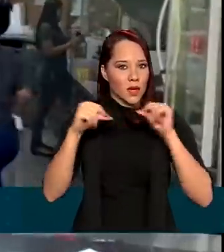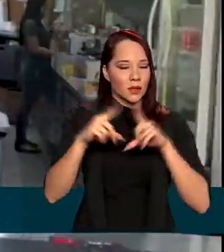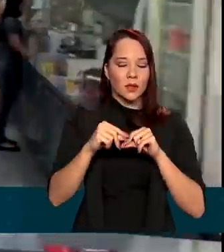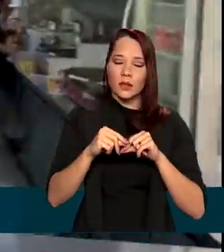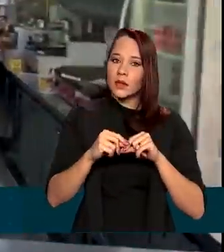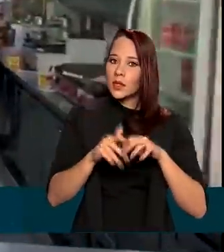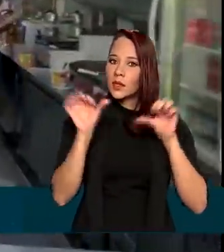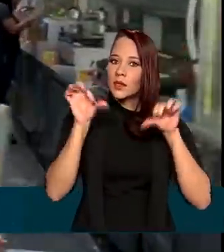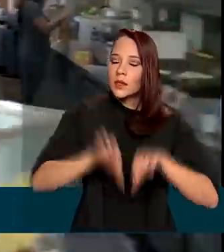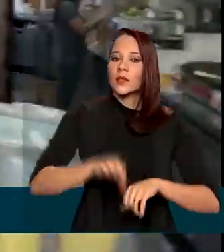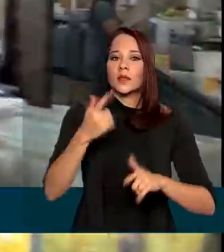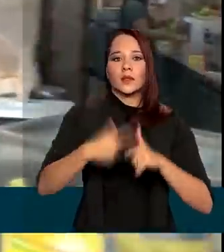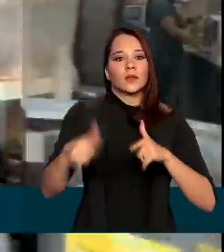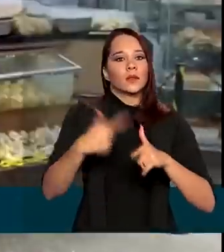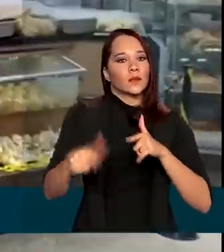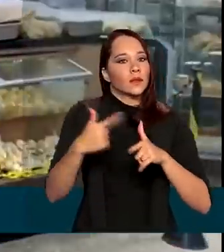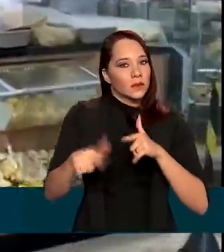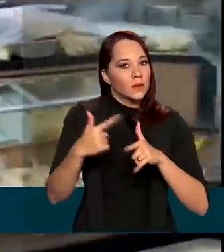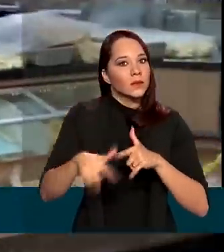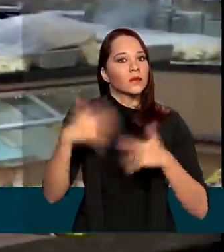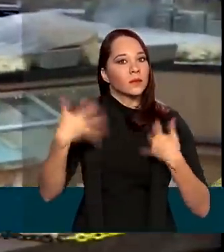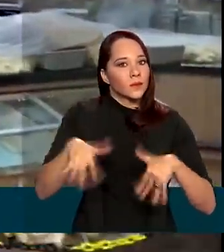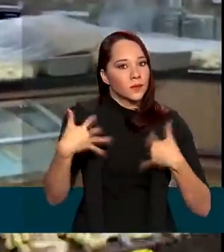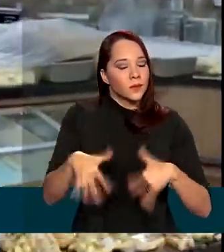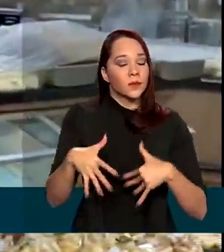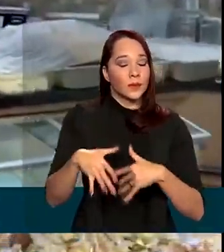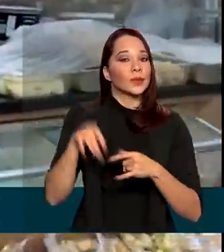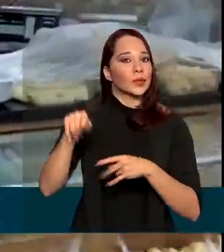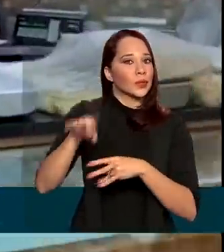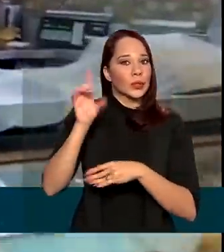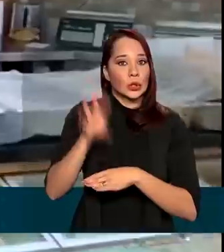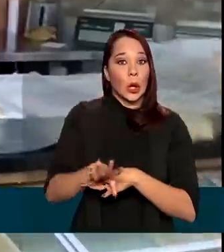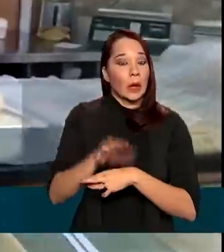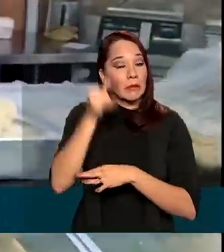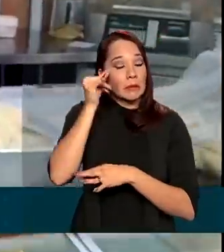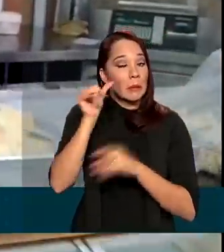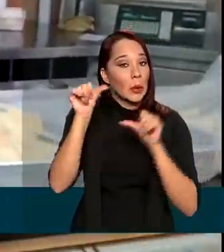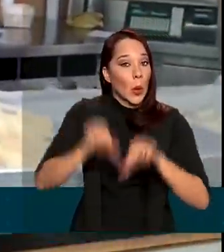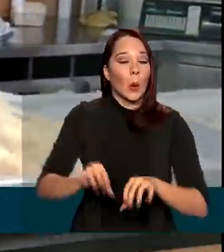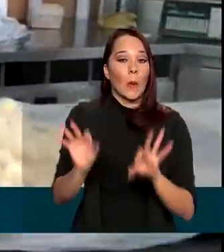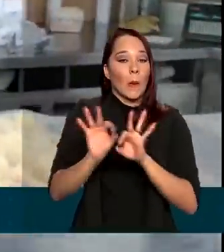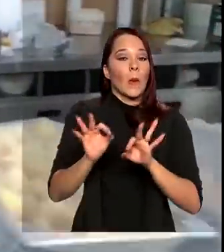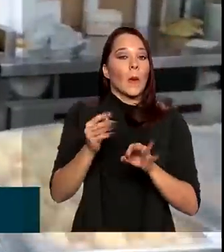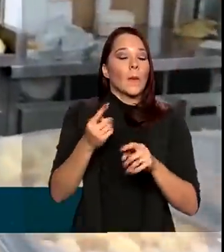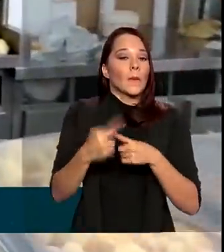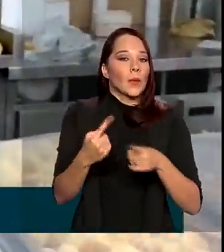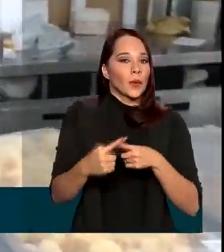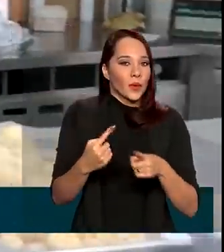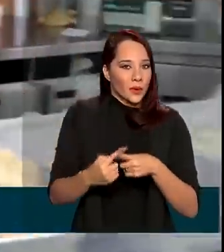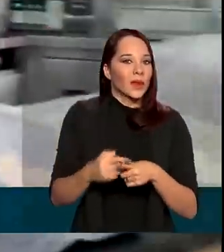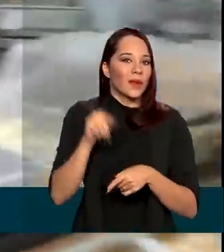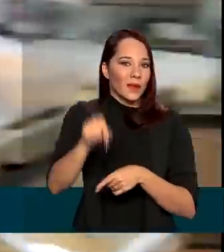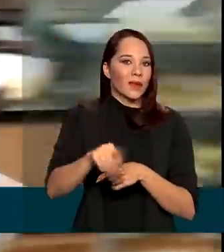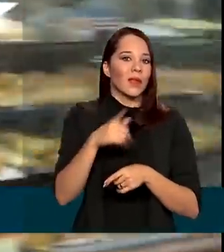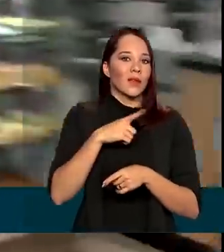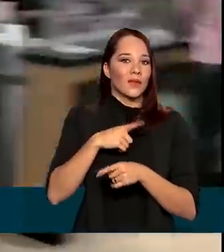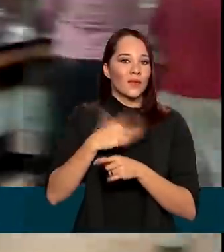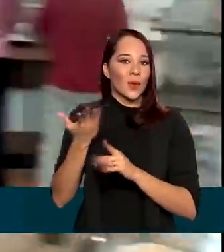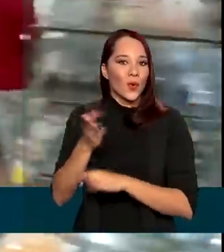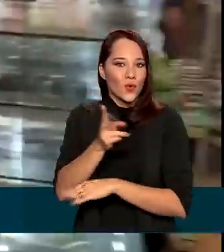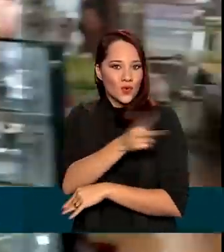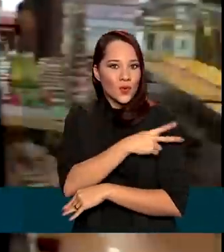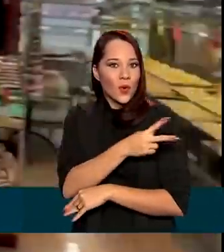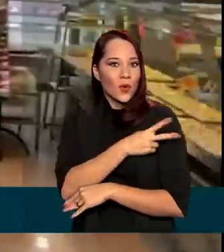das maiores crises que já teve. E a situação só não ficou mais grave durante a pandemia porque o proprietário